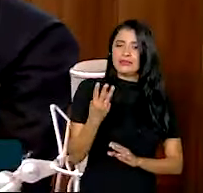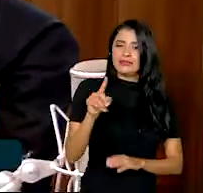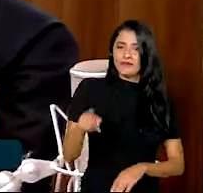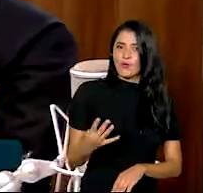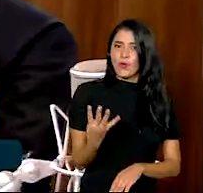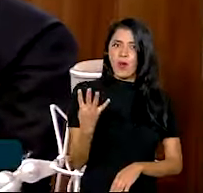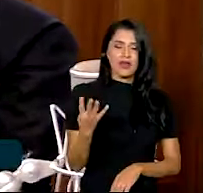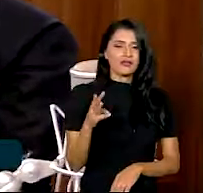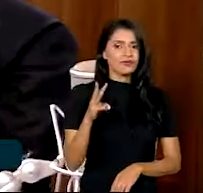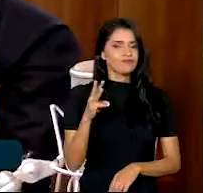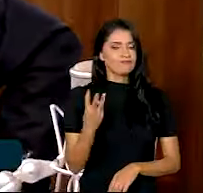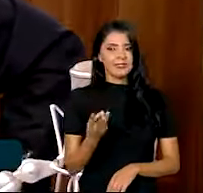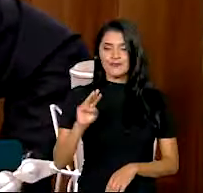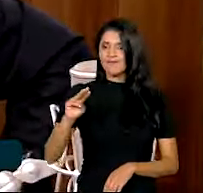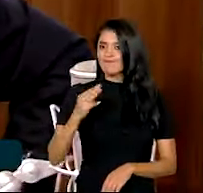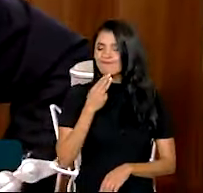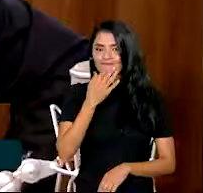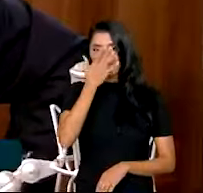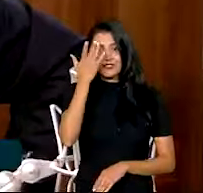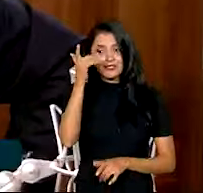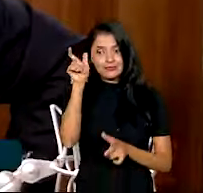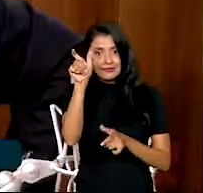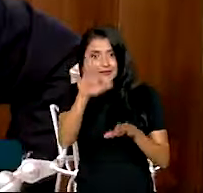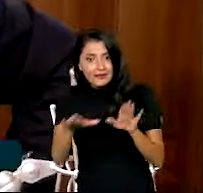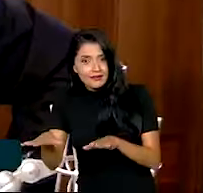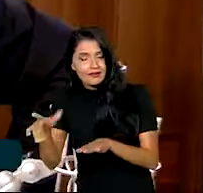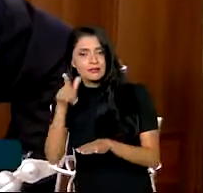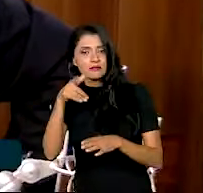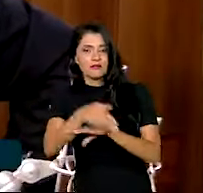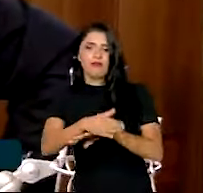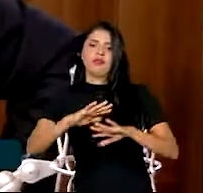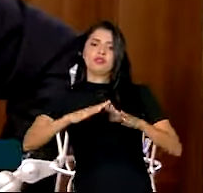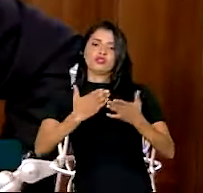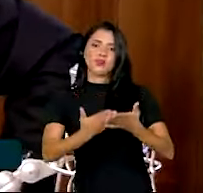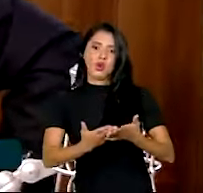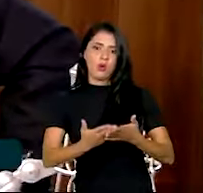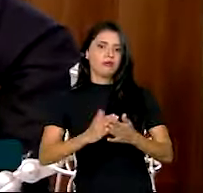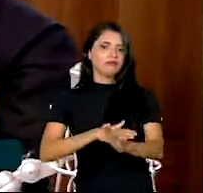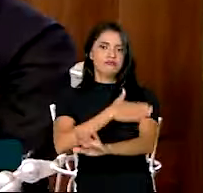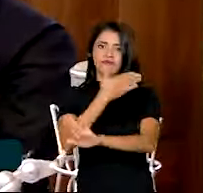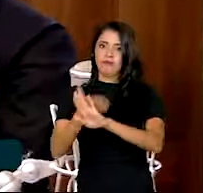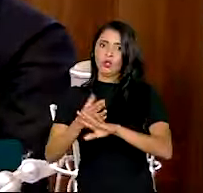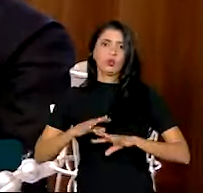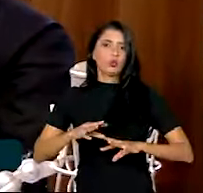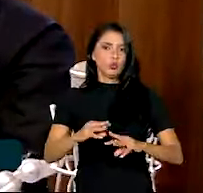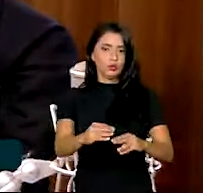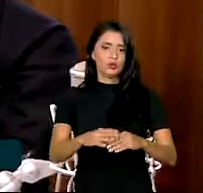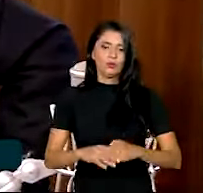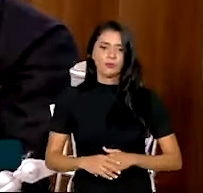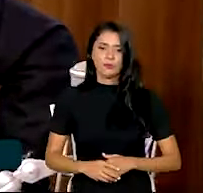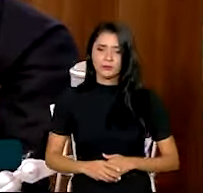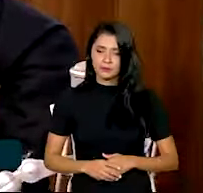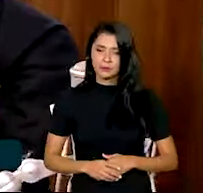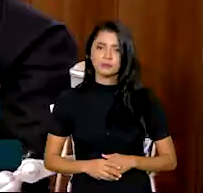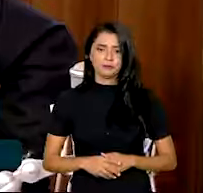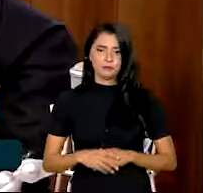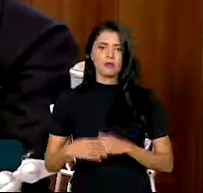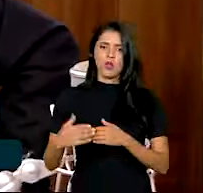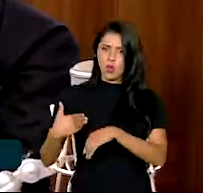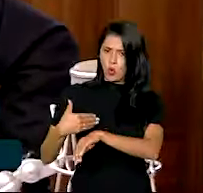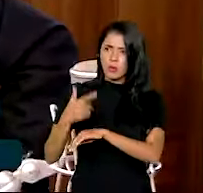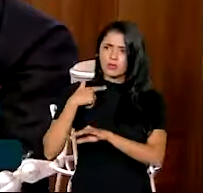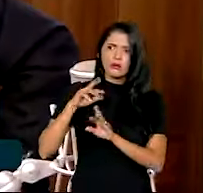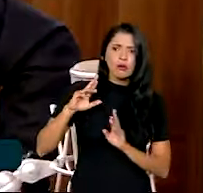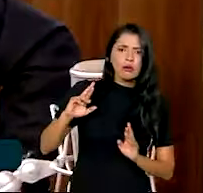de crianças em escolas em turno integral. Mas essas senhoras vão começar a sentir